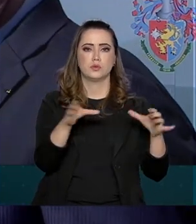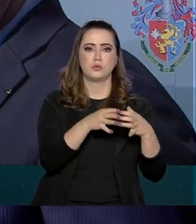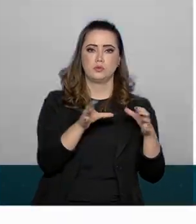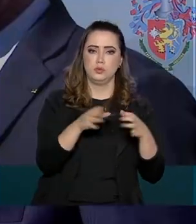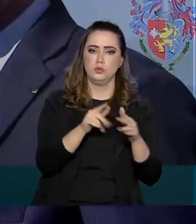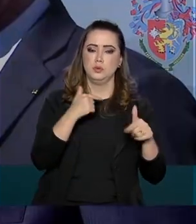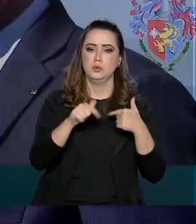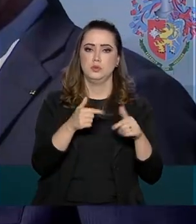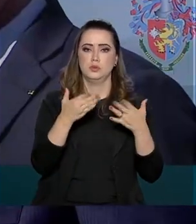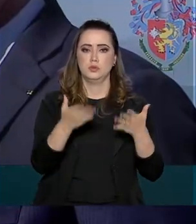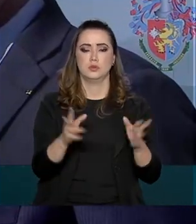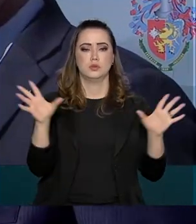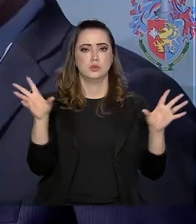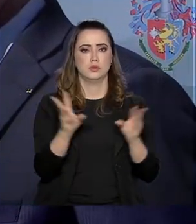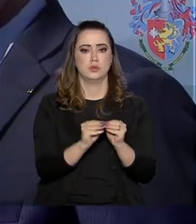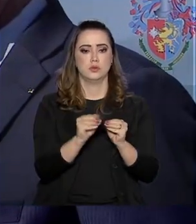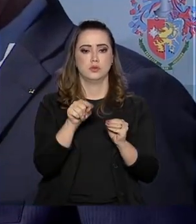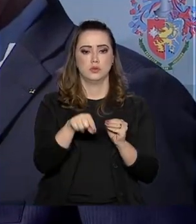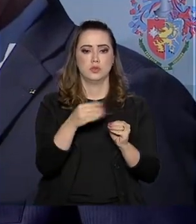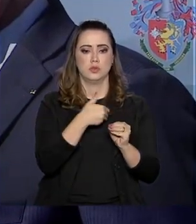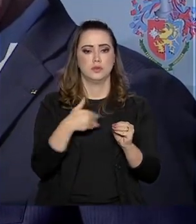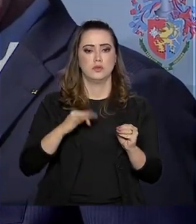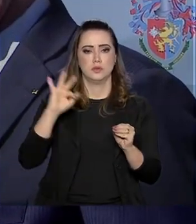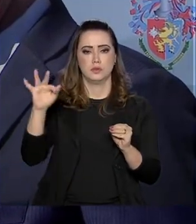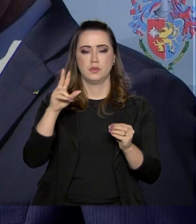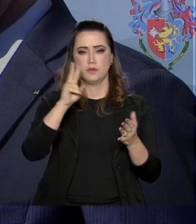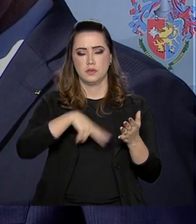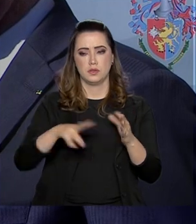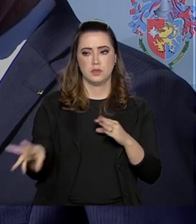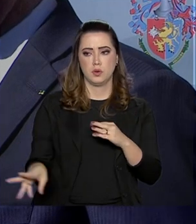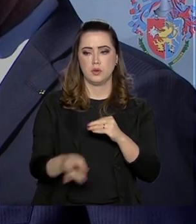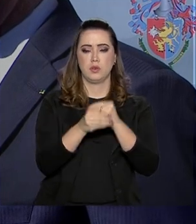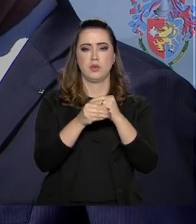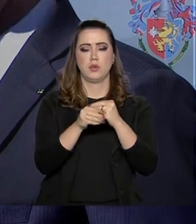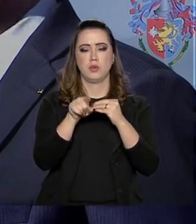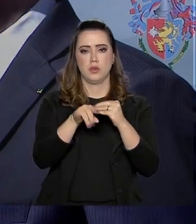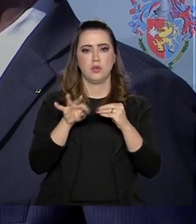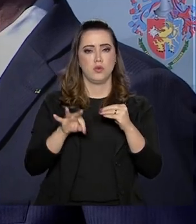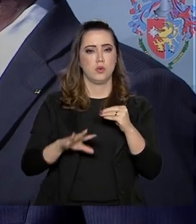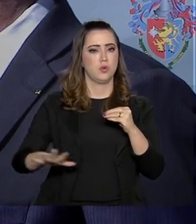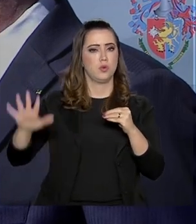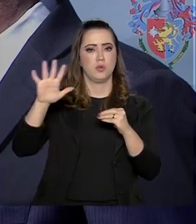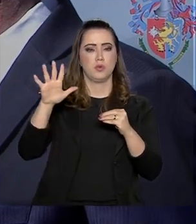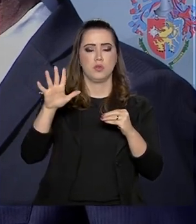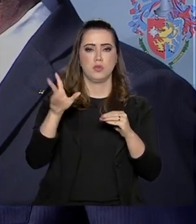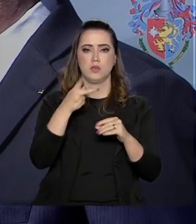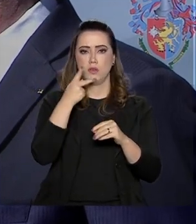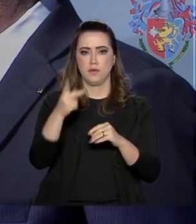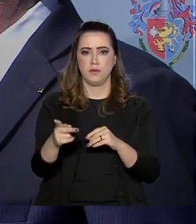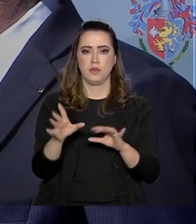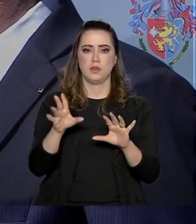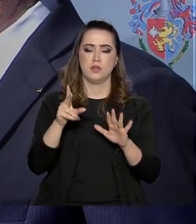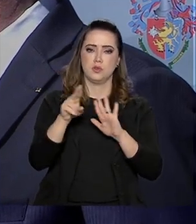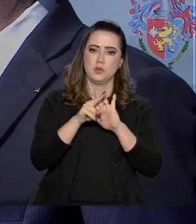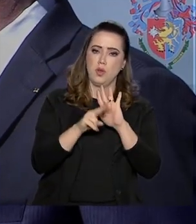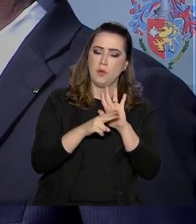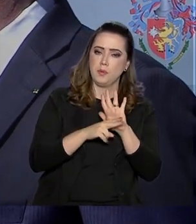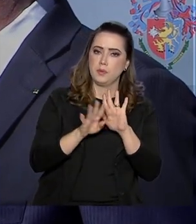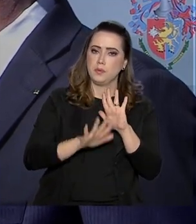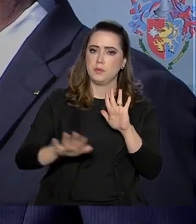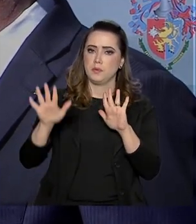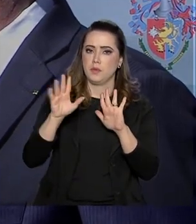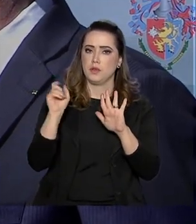instituições. Resumindo, a União vai fazer uma lei complementar geral, que vai tratar de aspectos, normas gerais de